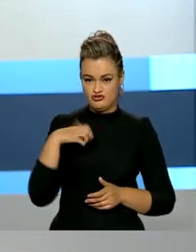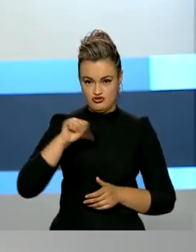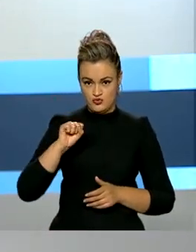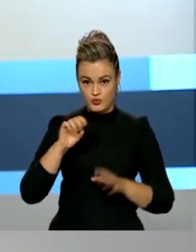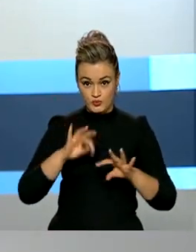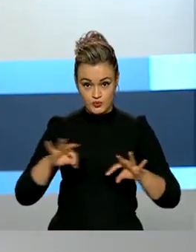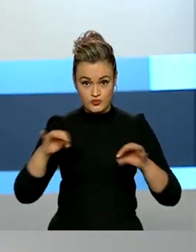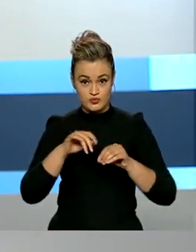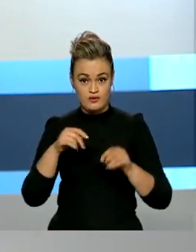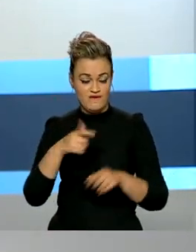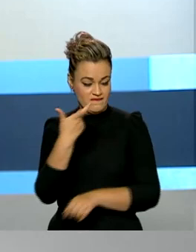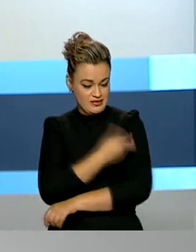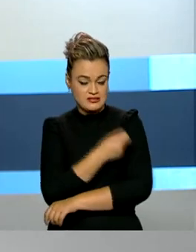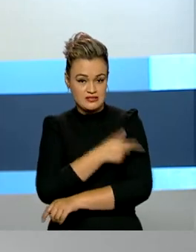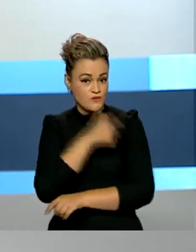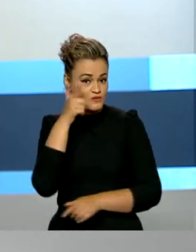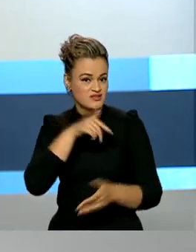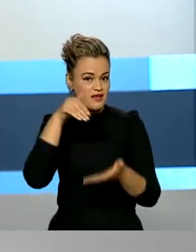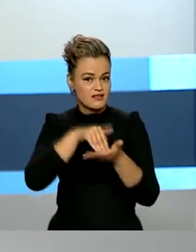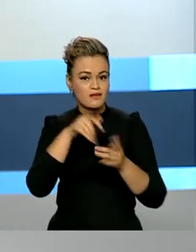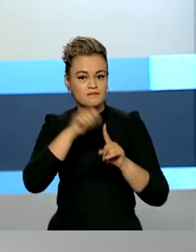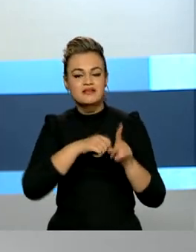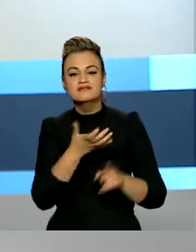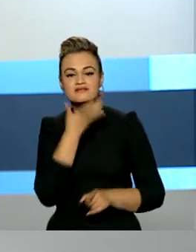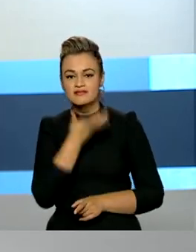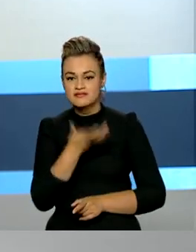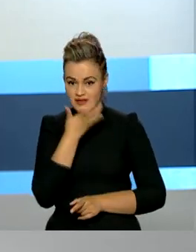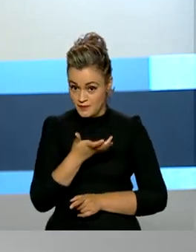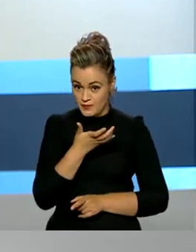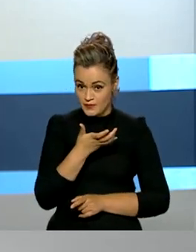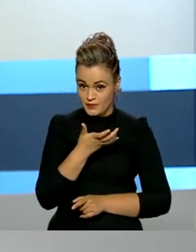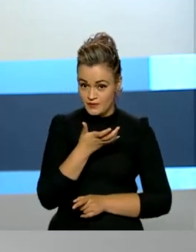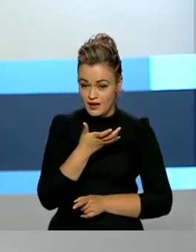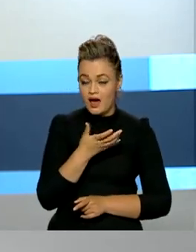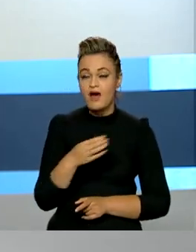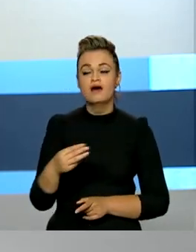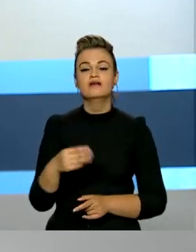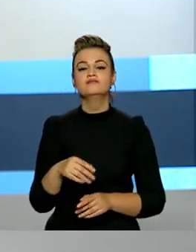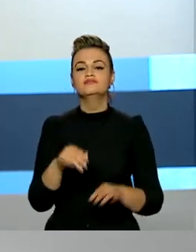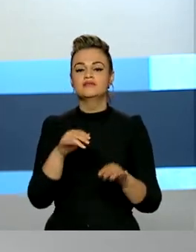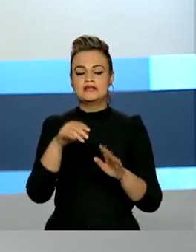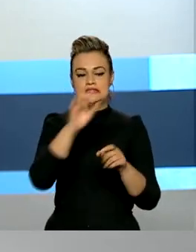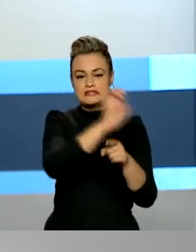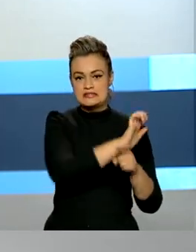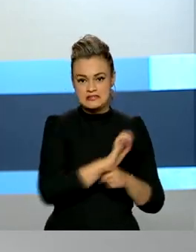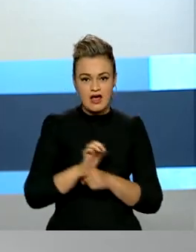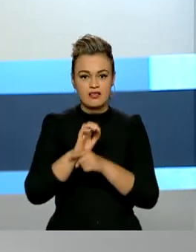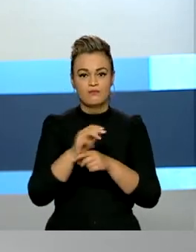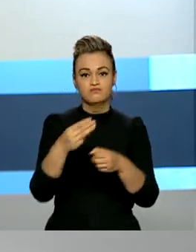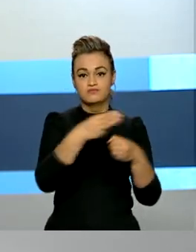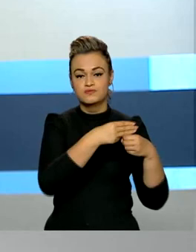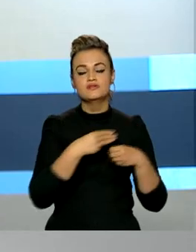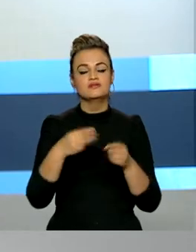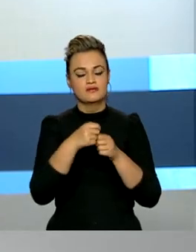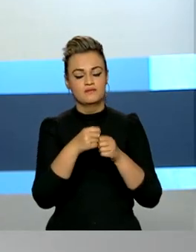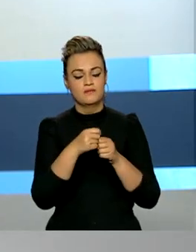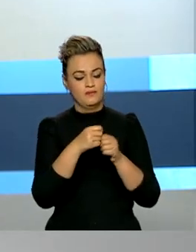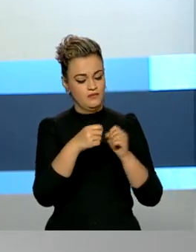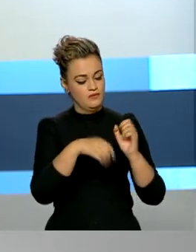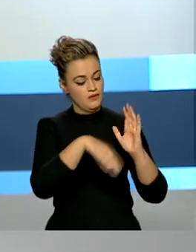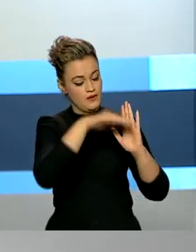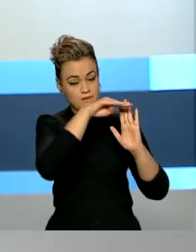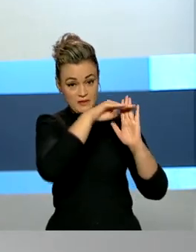18 anos recebam as duas doses contra a Covid-19 até dezembro, estados e municípios precisam seguir o